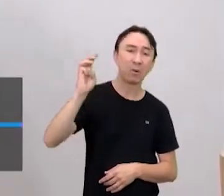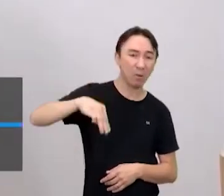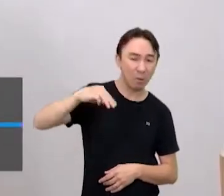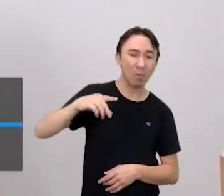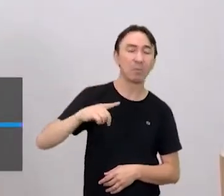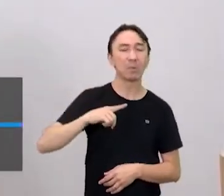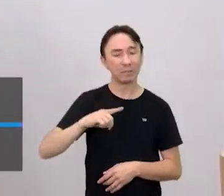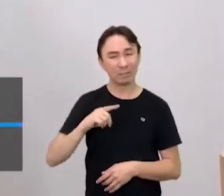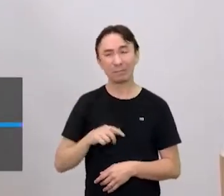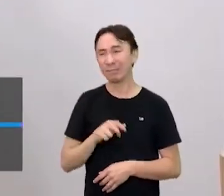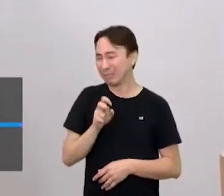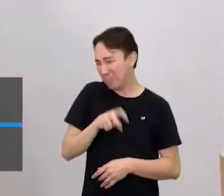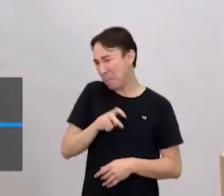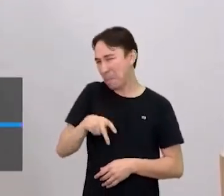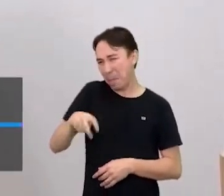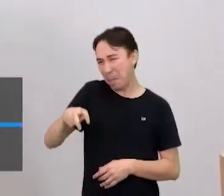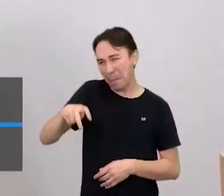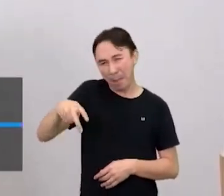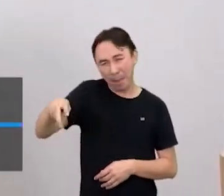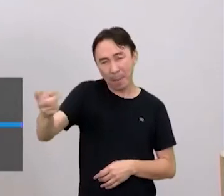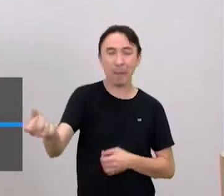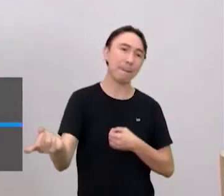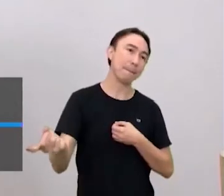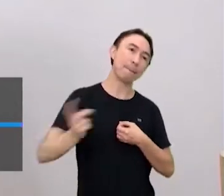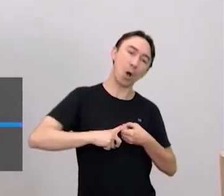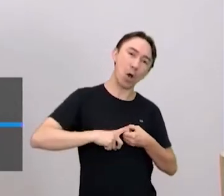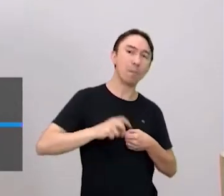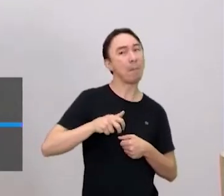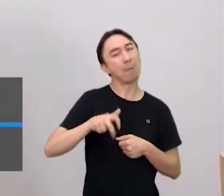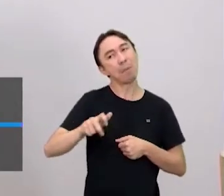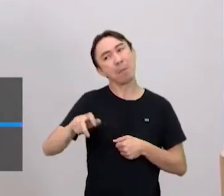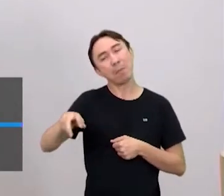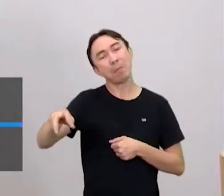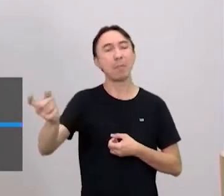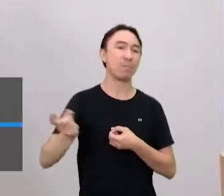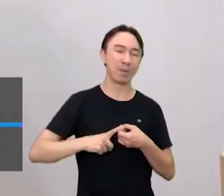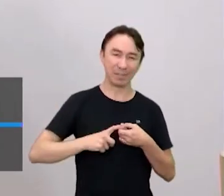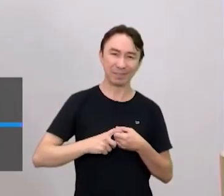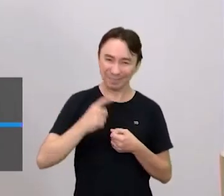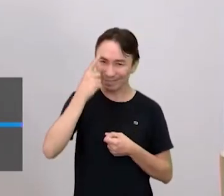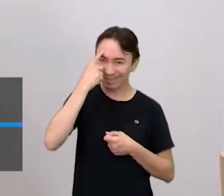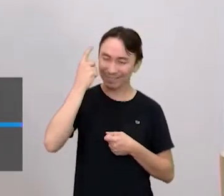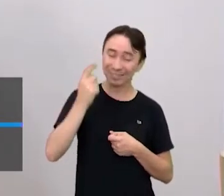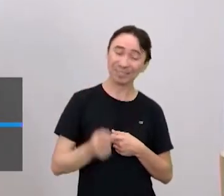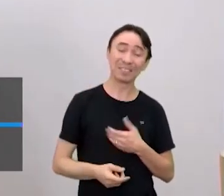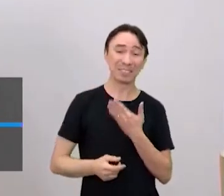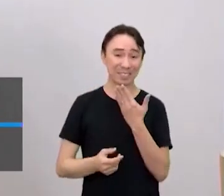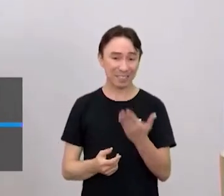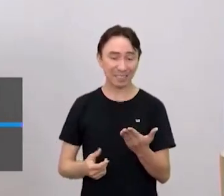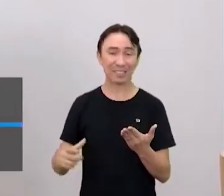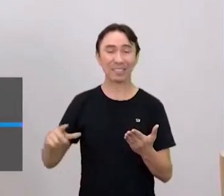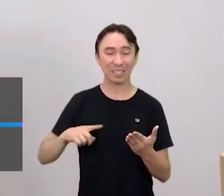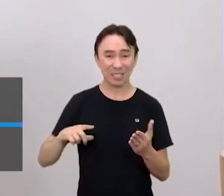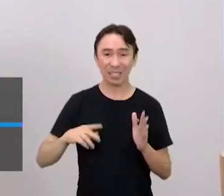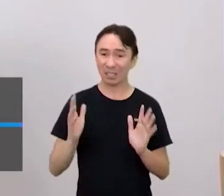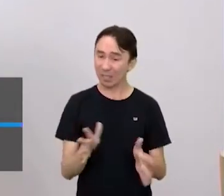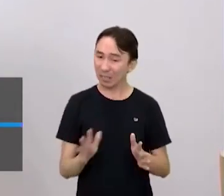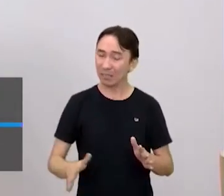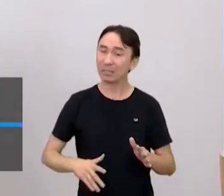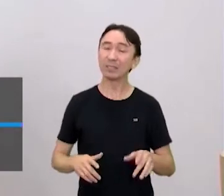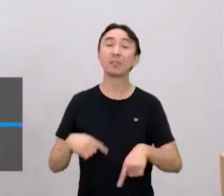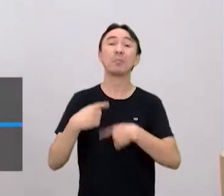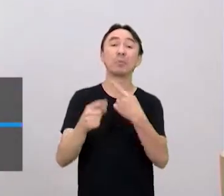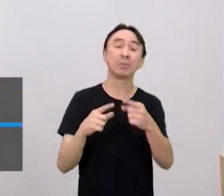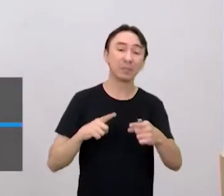volta e não sei o quê. Daí, depois que você voltou, você começa também a fazer prática pular corda. Você pula muita